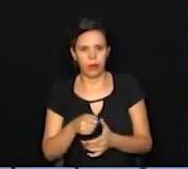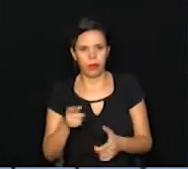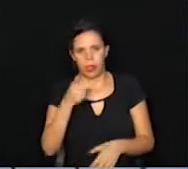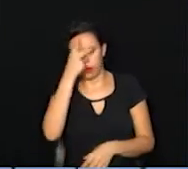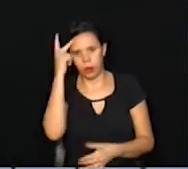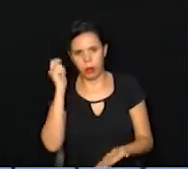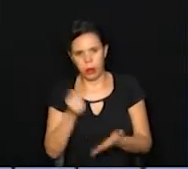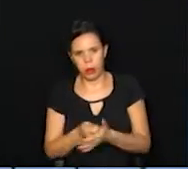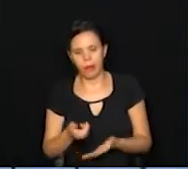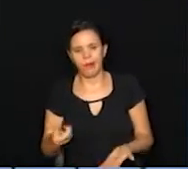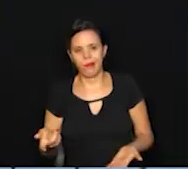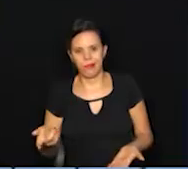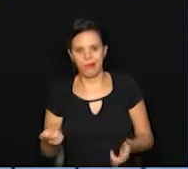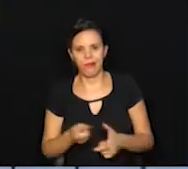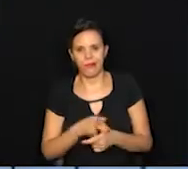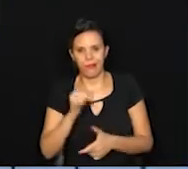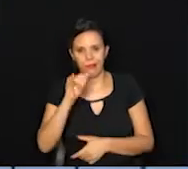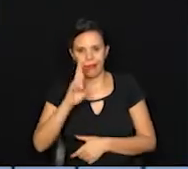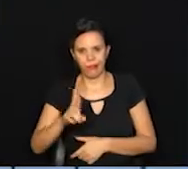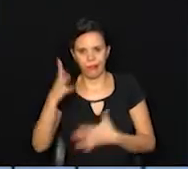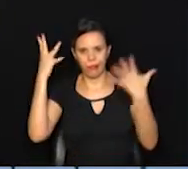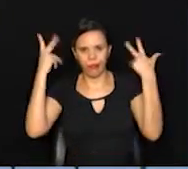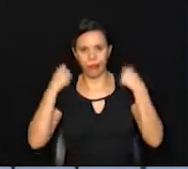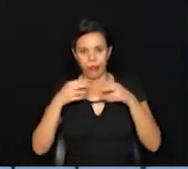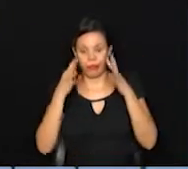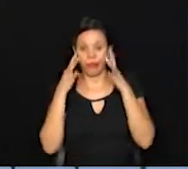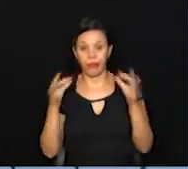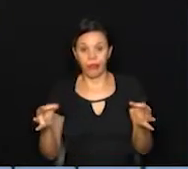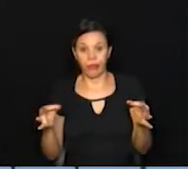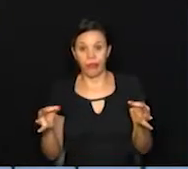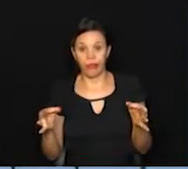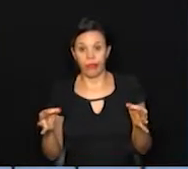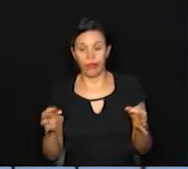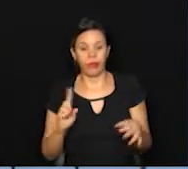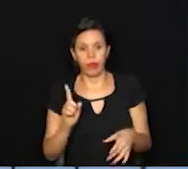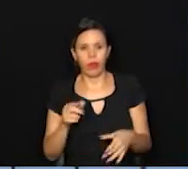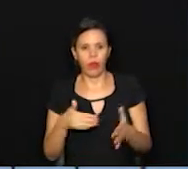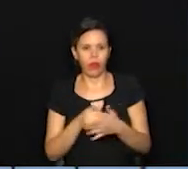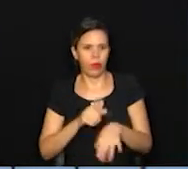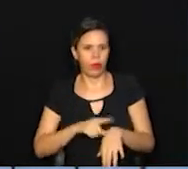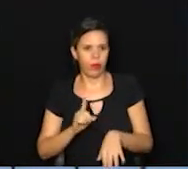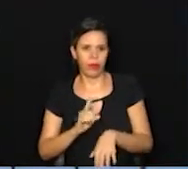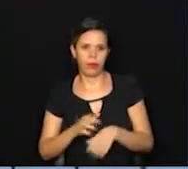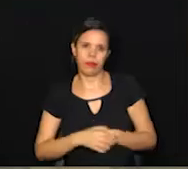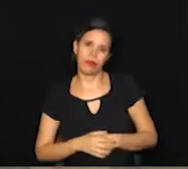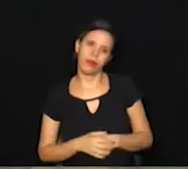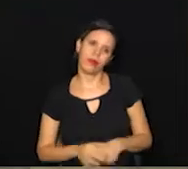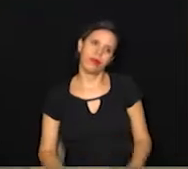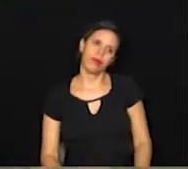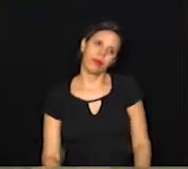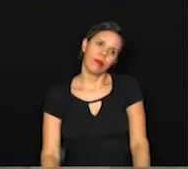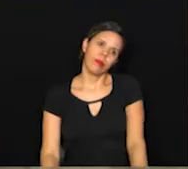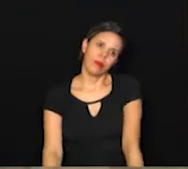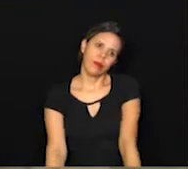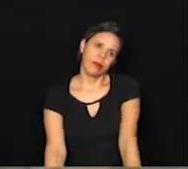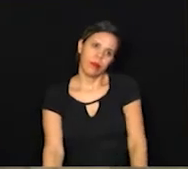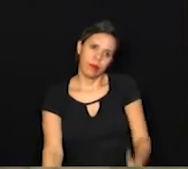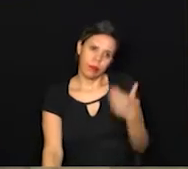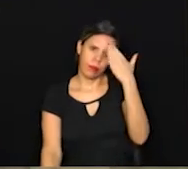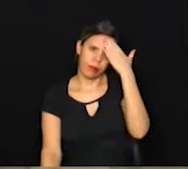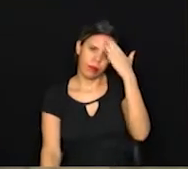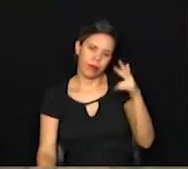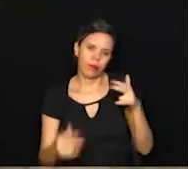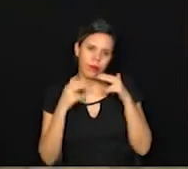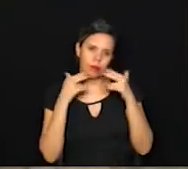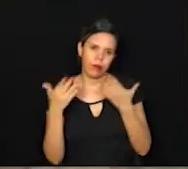pagam aí o imposto de renda. Fiquem atentos, mas não deixem para a última hora. Exatamente. Mina Abreu, muito obrigado